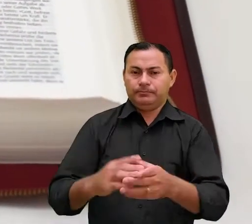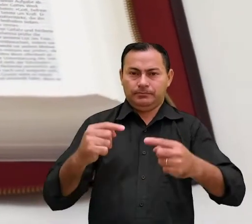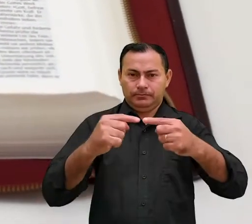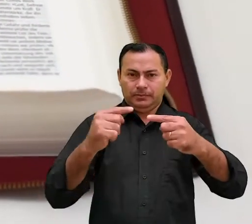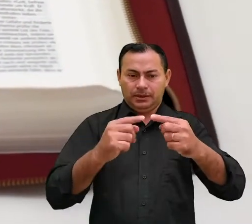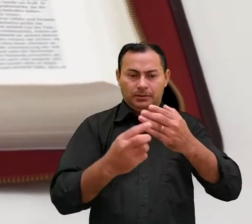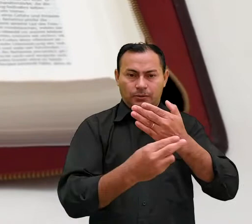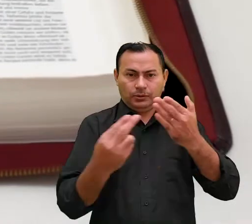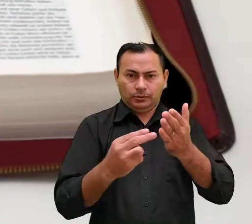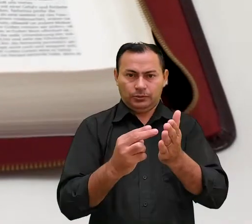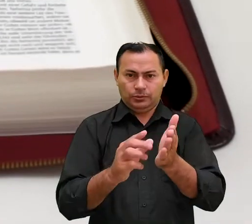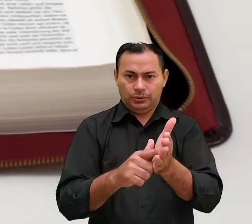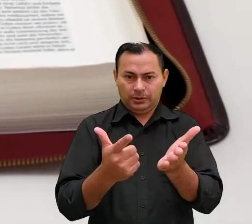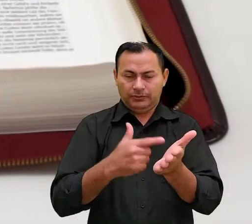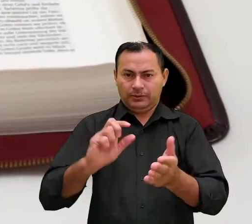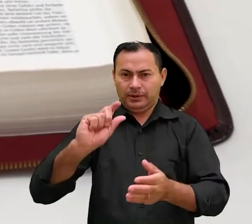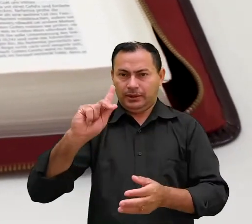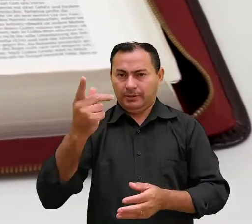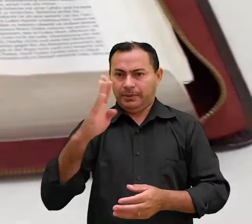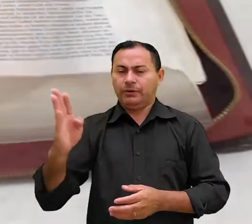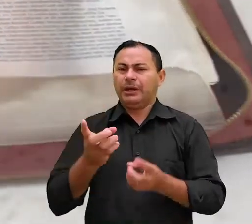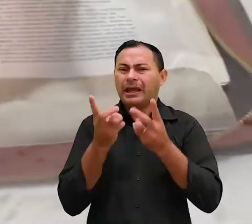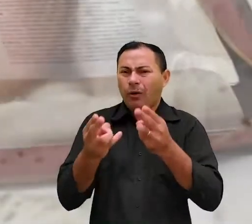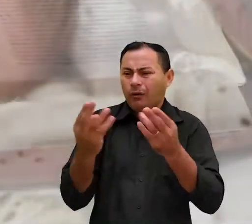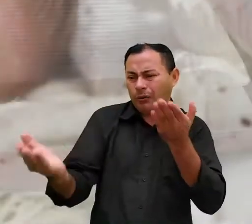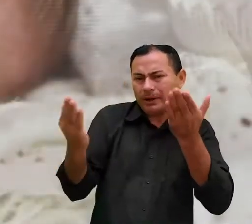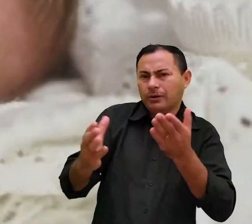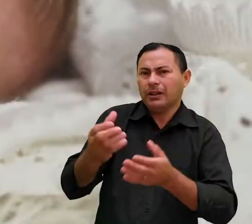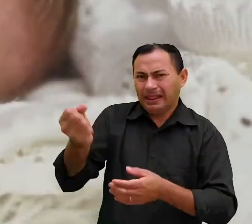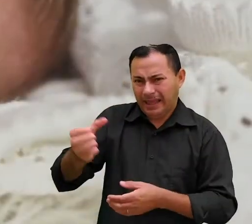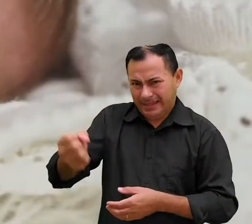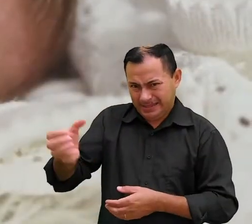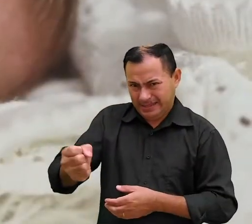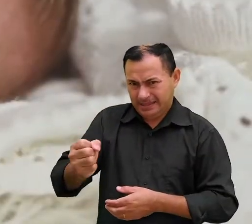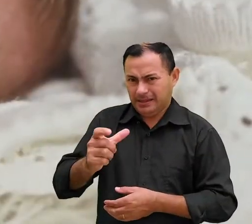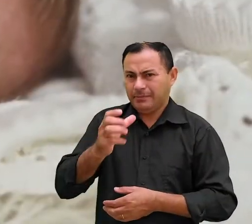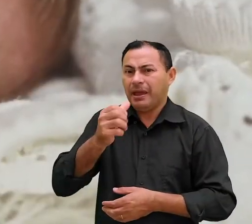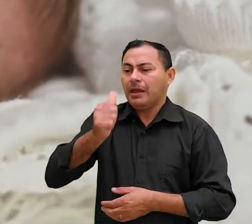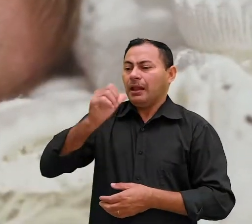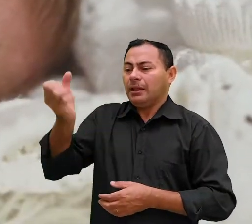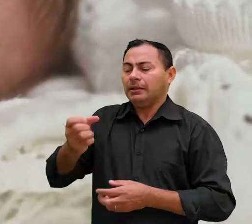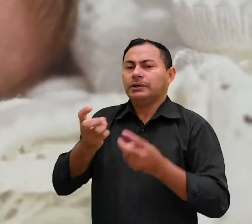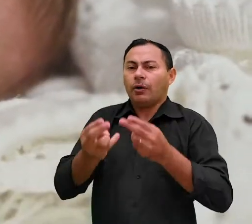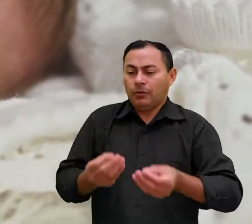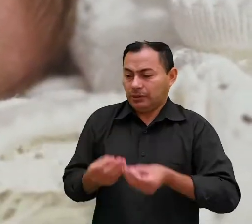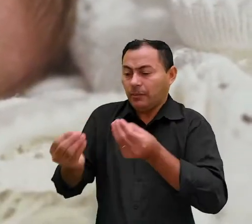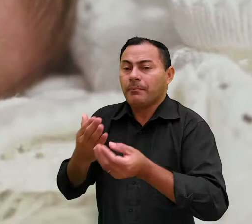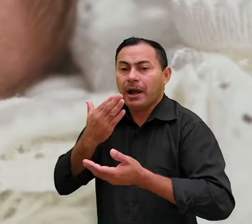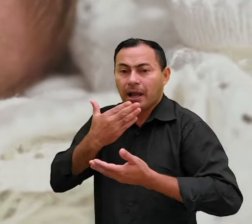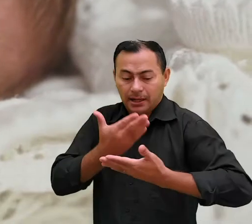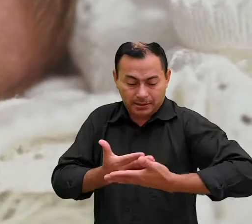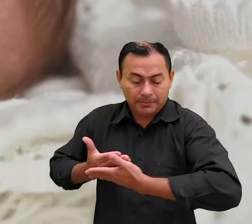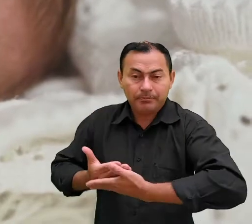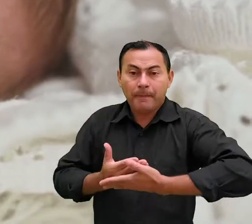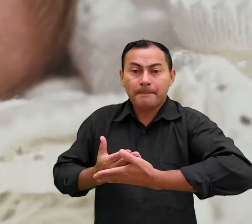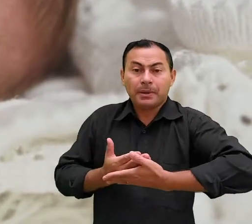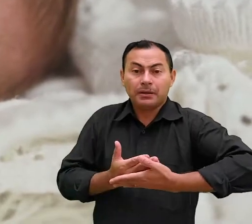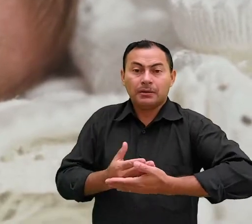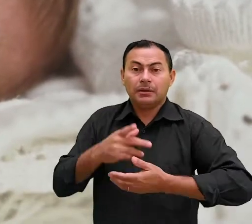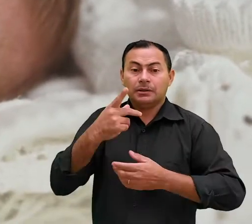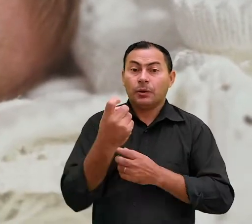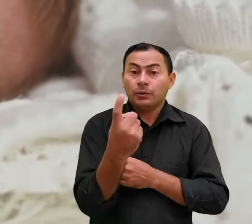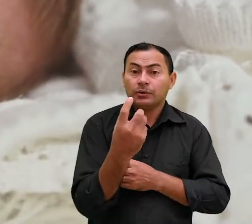de acordo com o autor de Hebreus é como se você bebesse leite o leite é um alimento pré-digerido com o qual alimentamos os bebezinhos